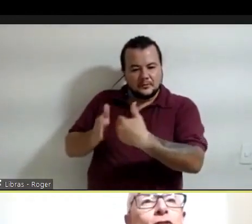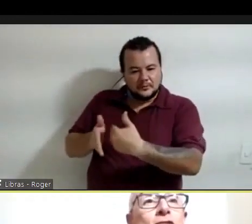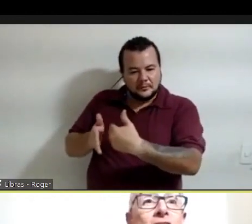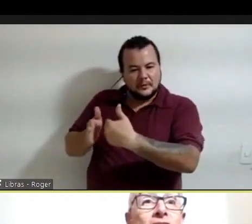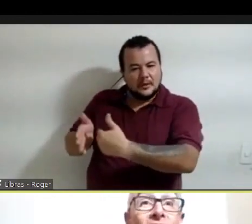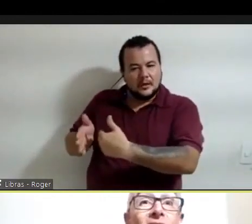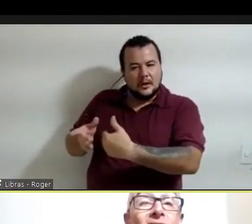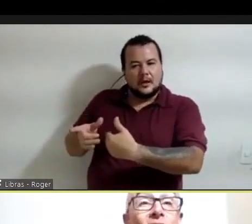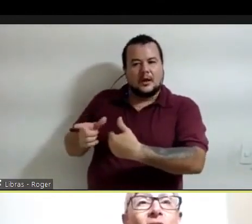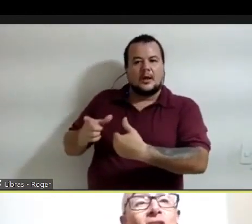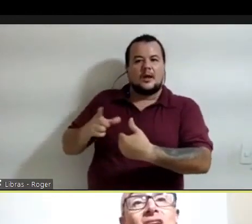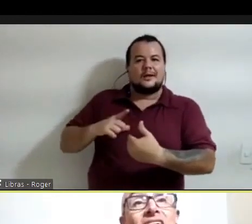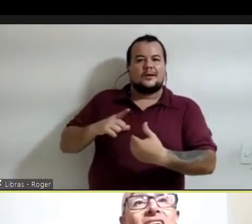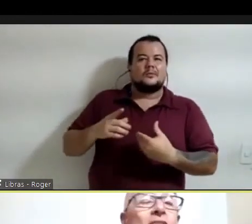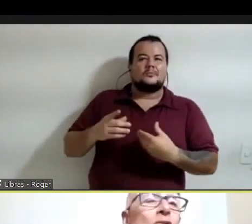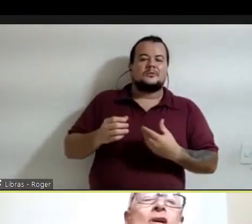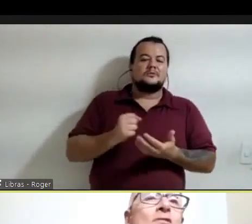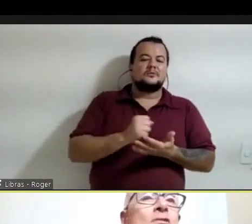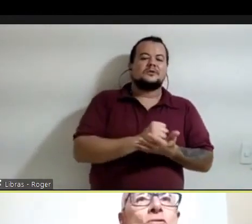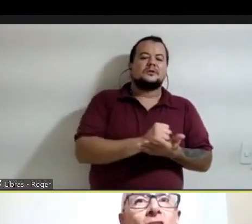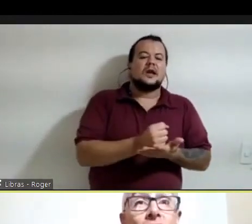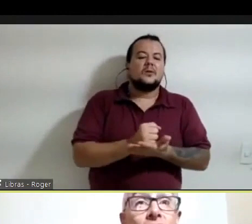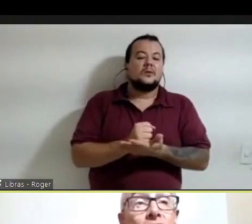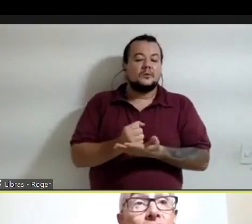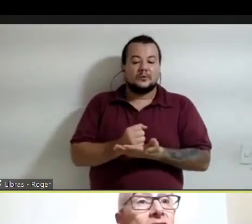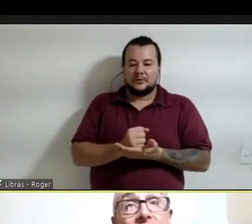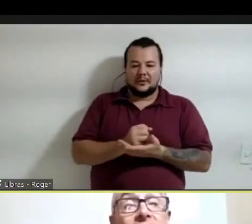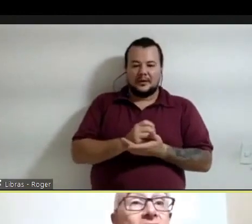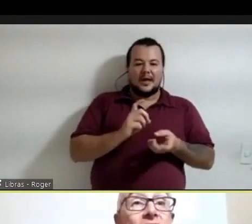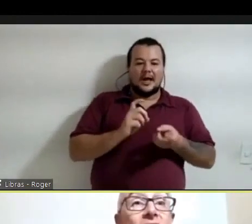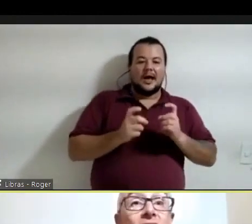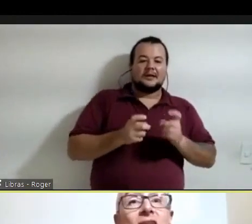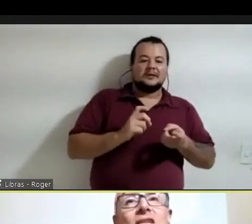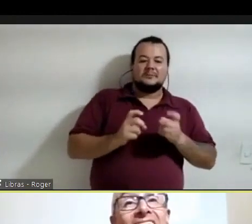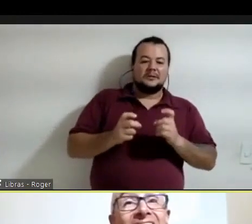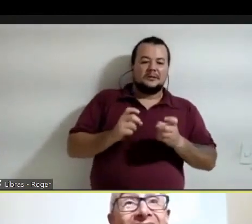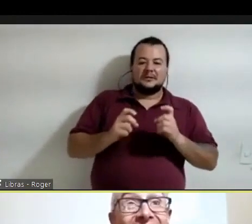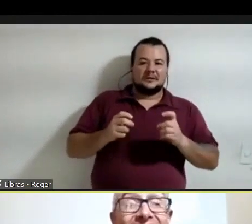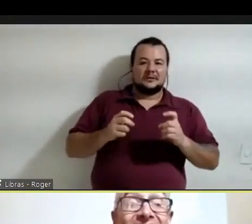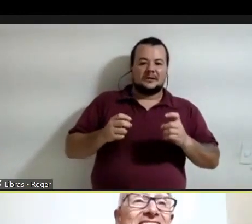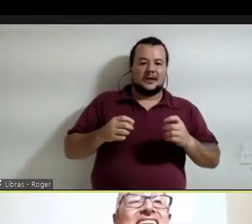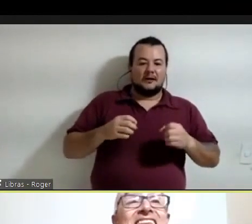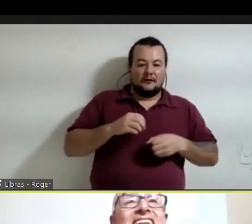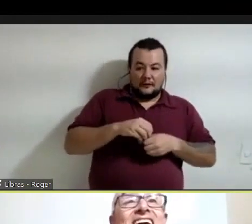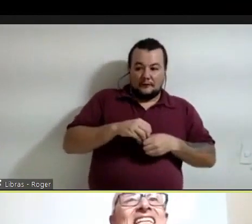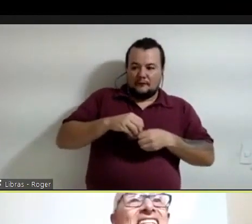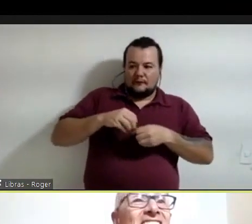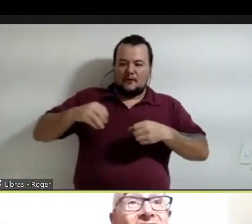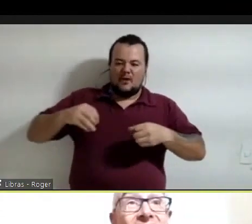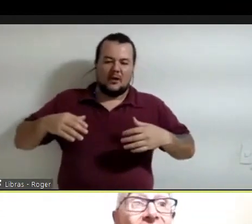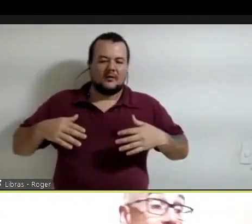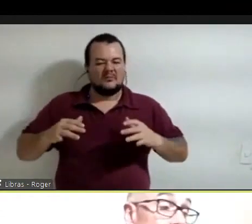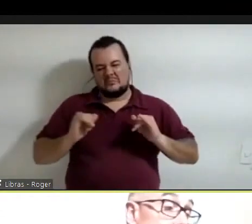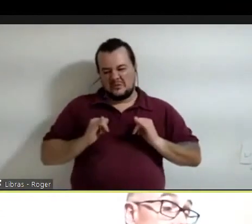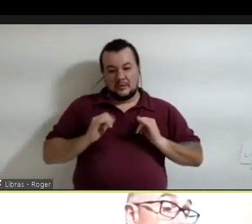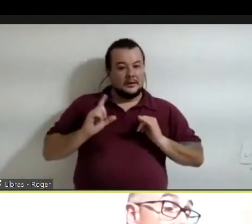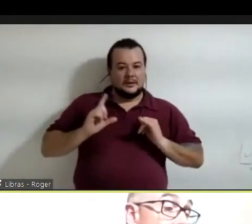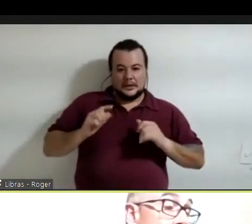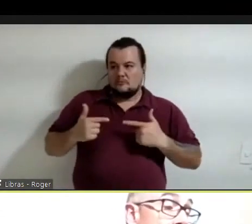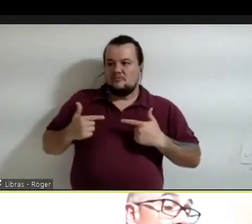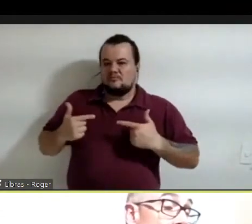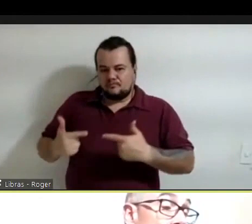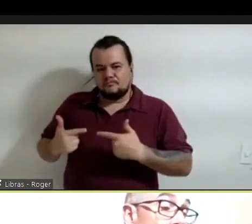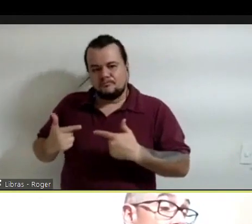de seu confort, trabalhando em algo que não estudiaram, estadística, R, Excel avanzado,